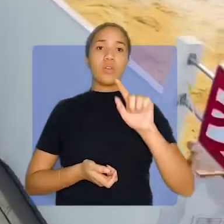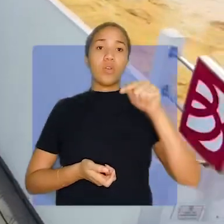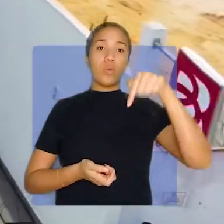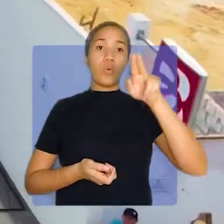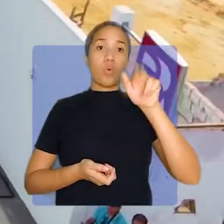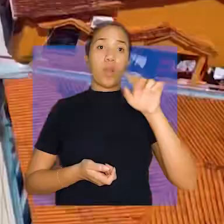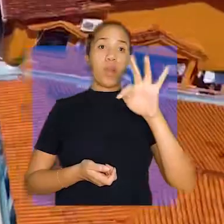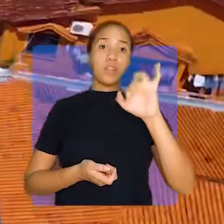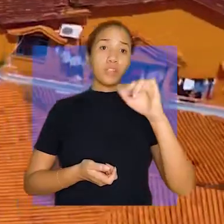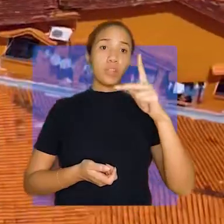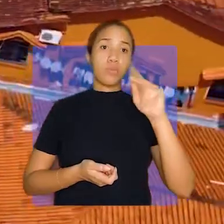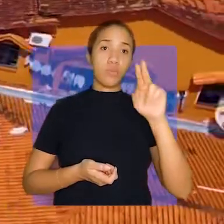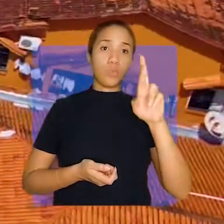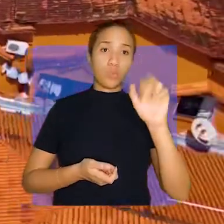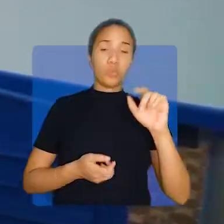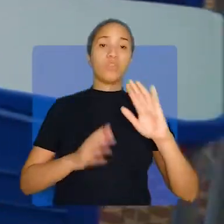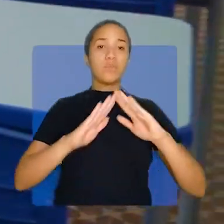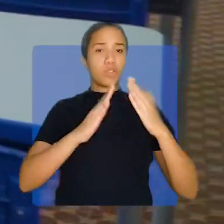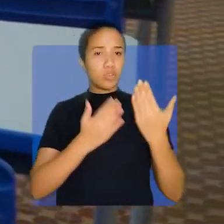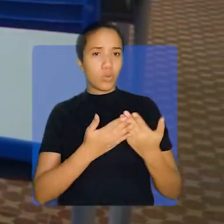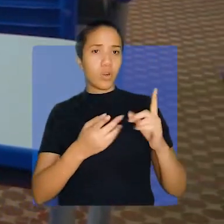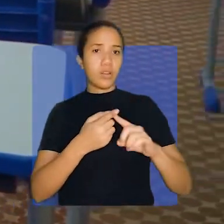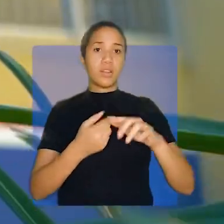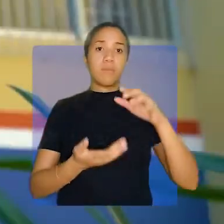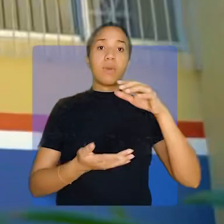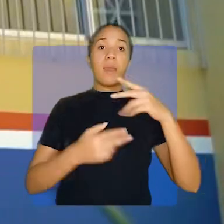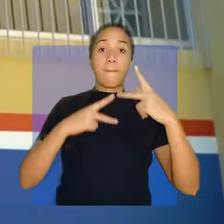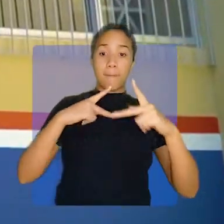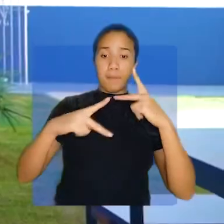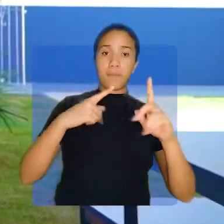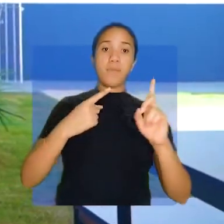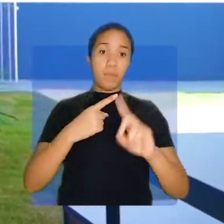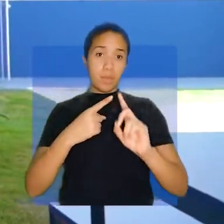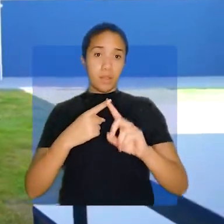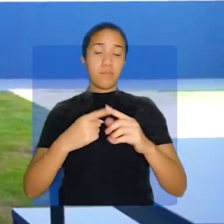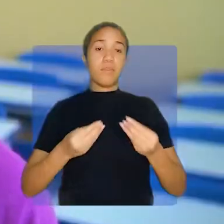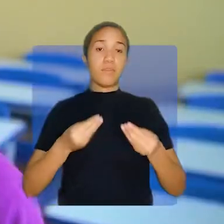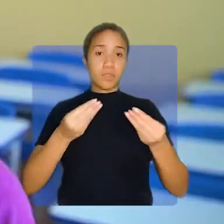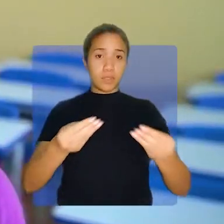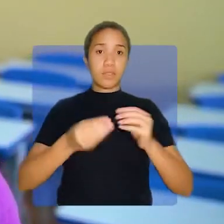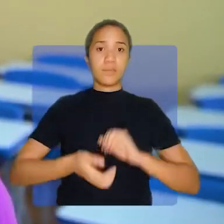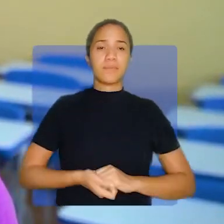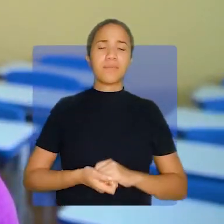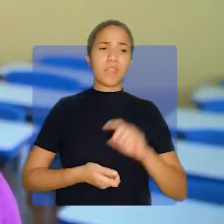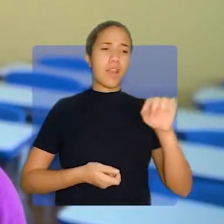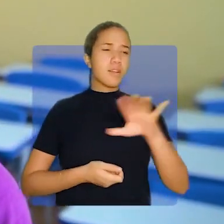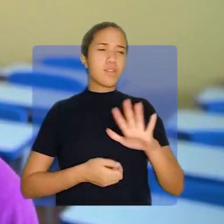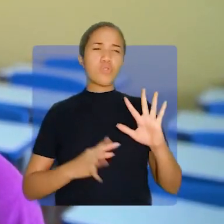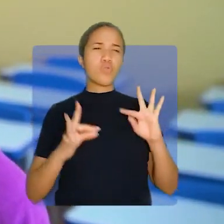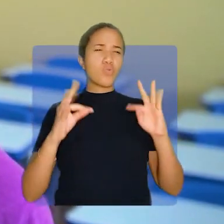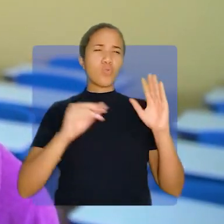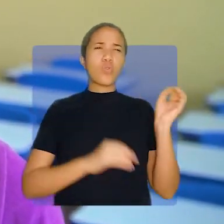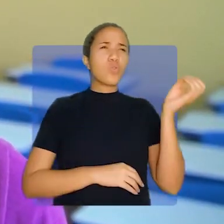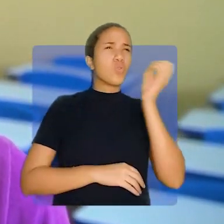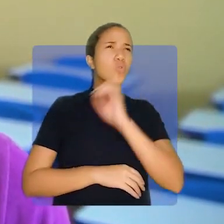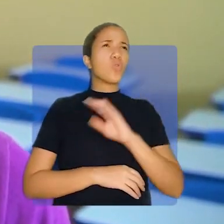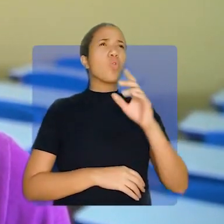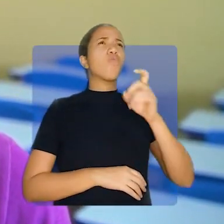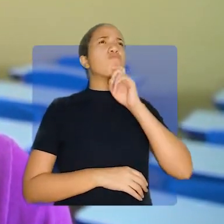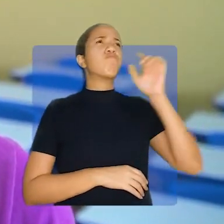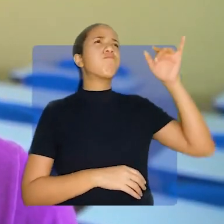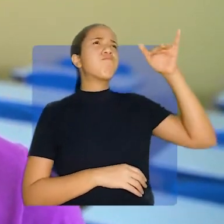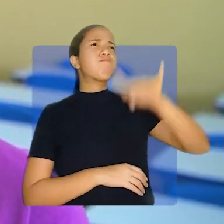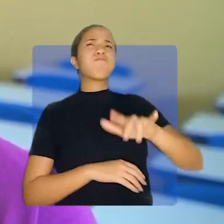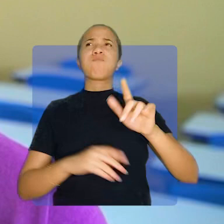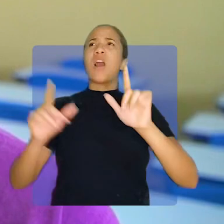agência do Bampará, uma nova escola reconstruída para mais de 530 alunos. Ver tudo novo aqui, ar-condicionado nas salas, as